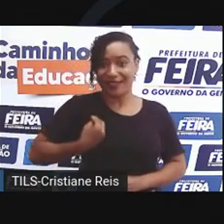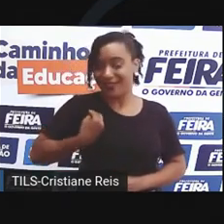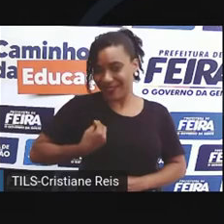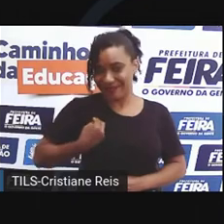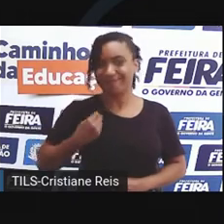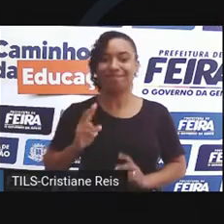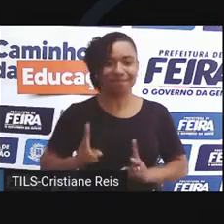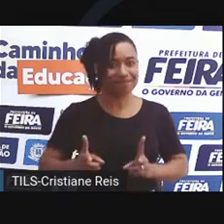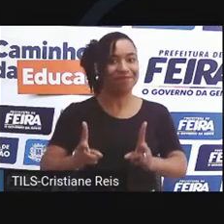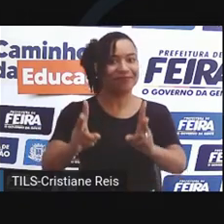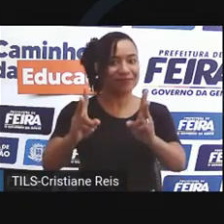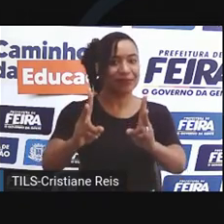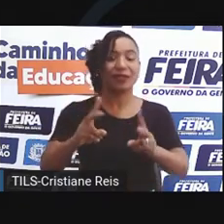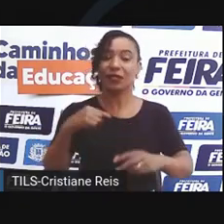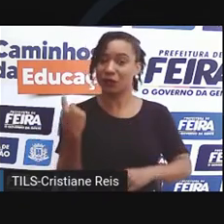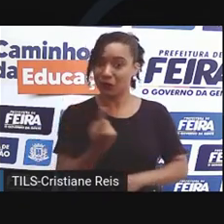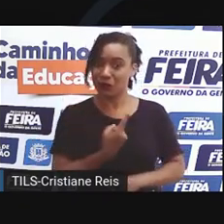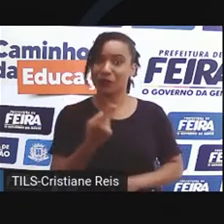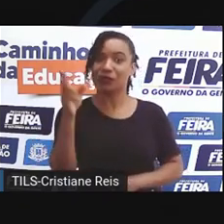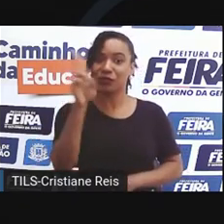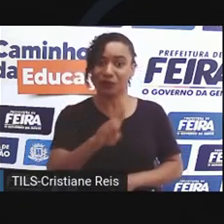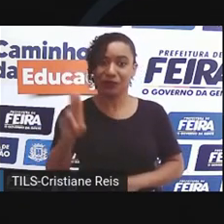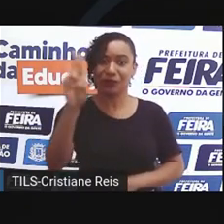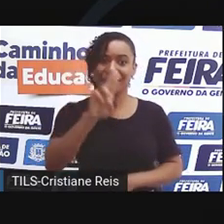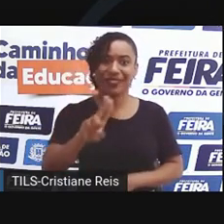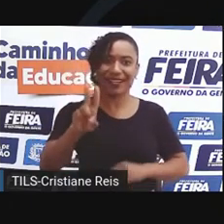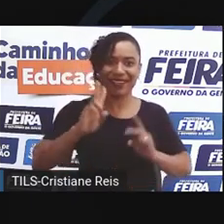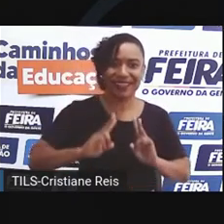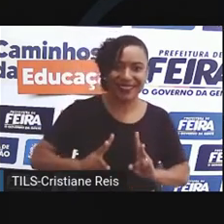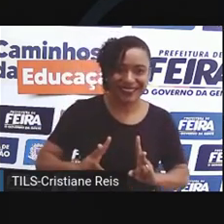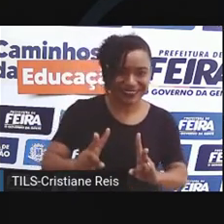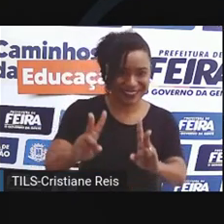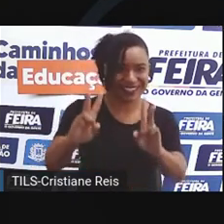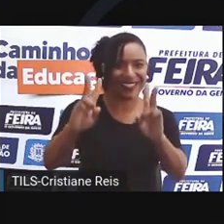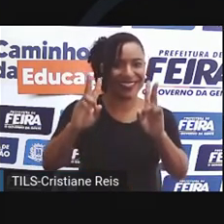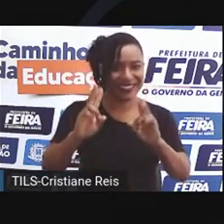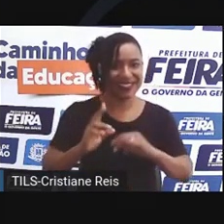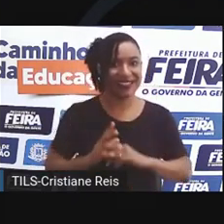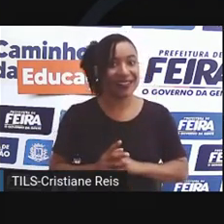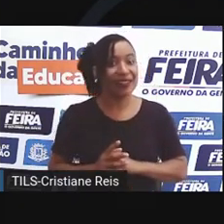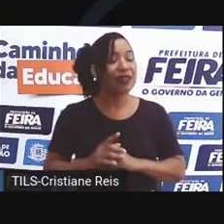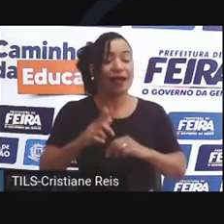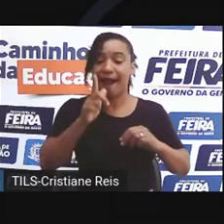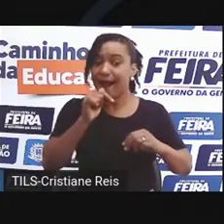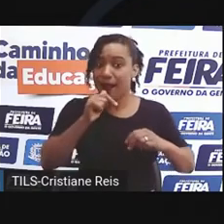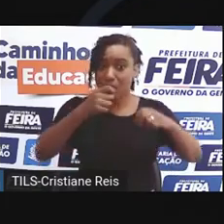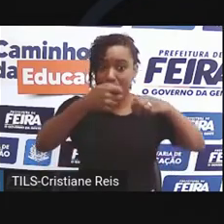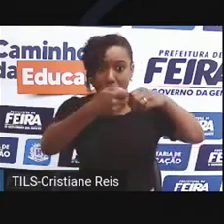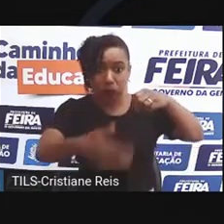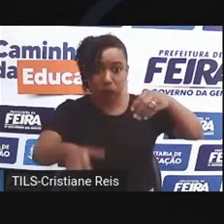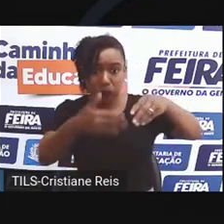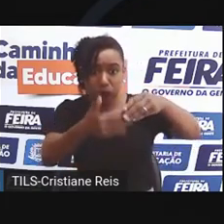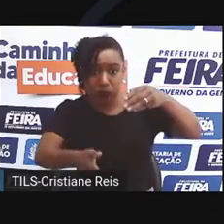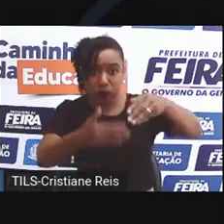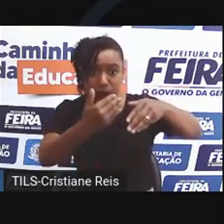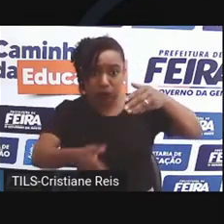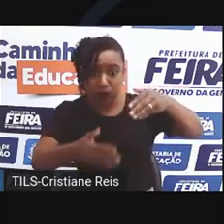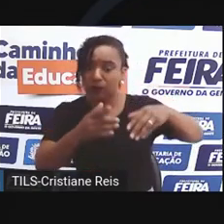devemos utilizá-la sem desperdício. Não deixe a torneira aberta.